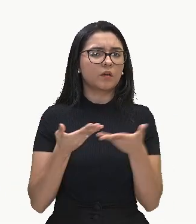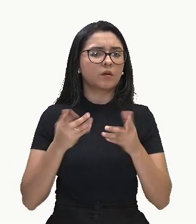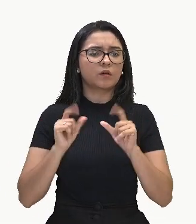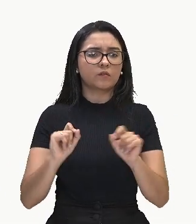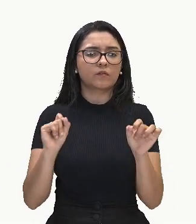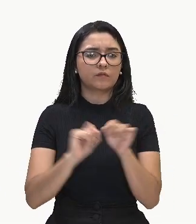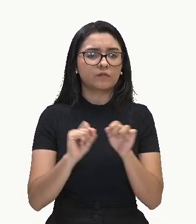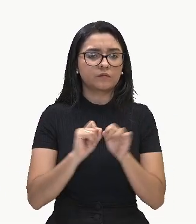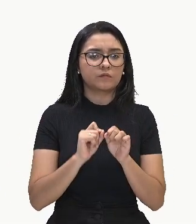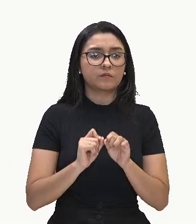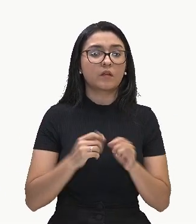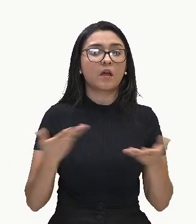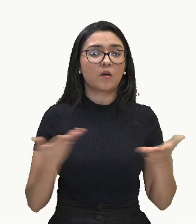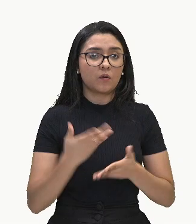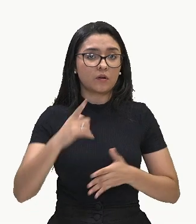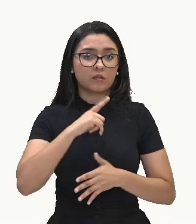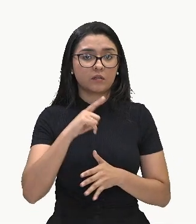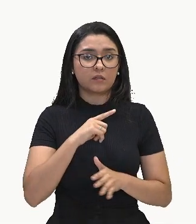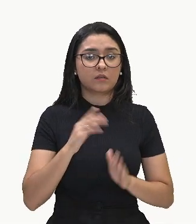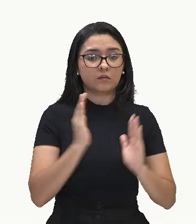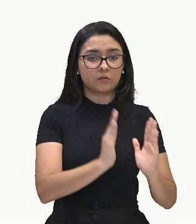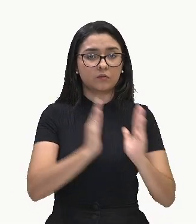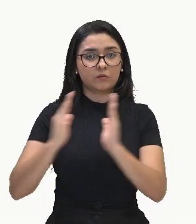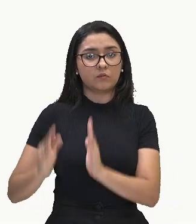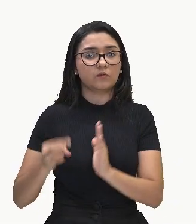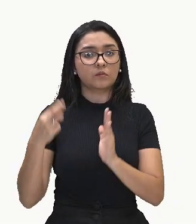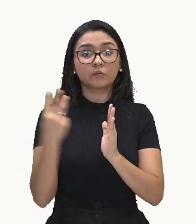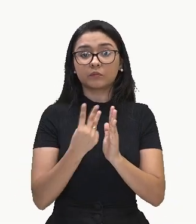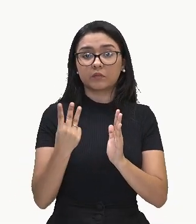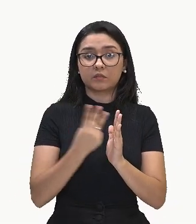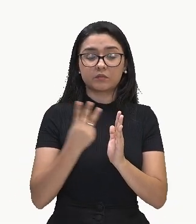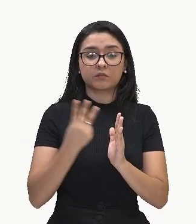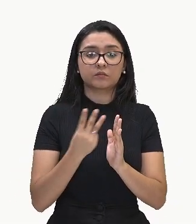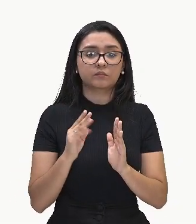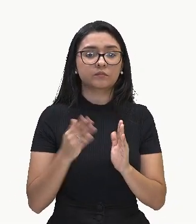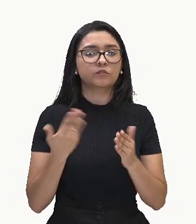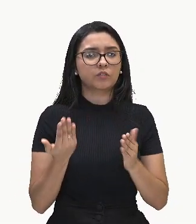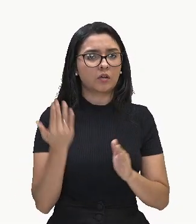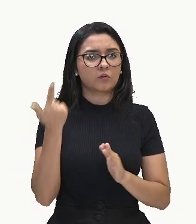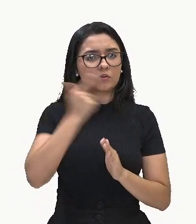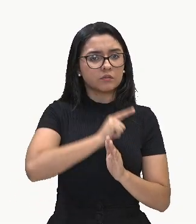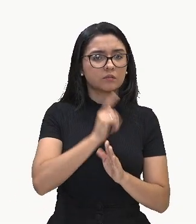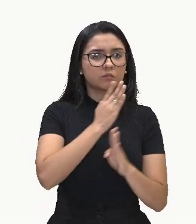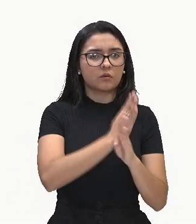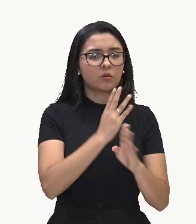Vamos pro próximo passo. Já chegamos até aqui, né?